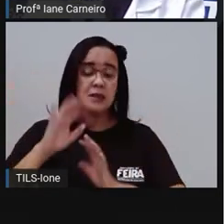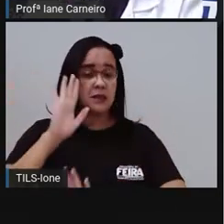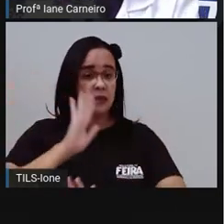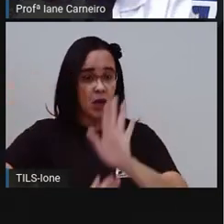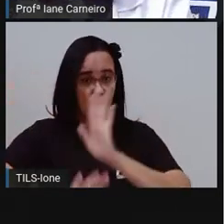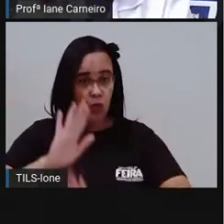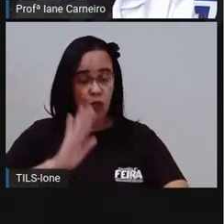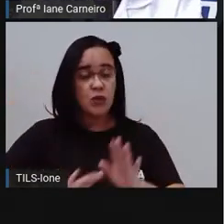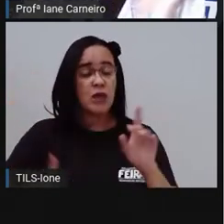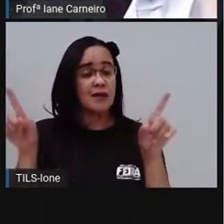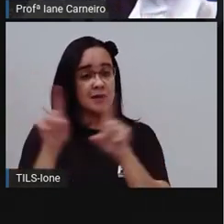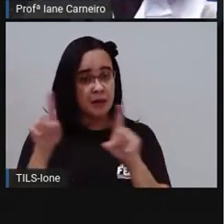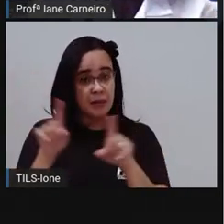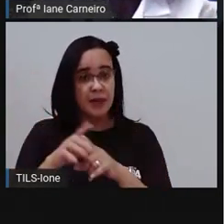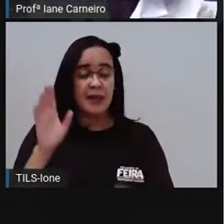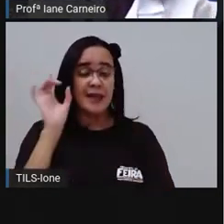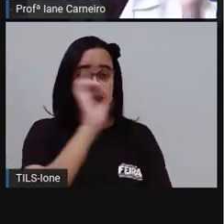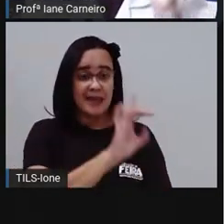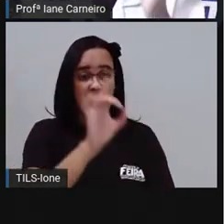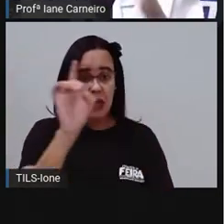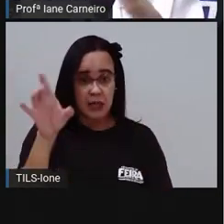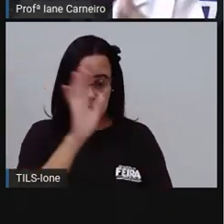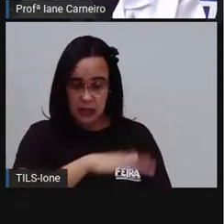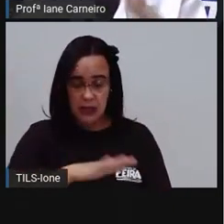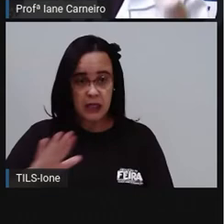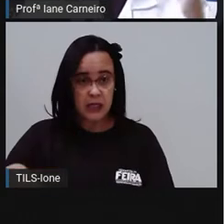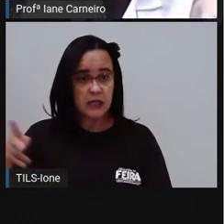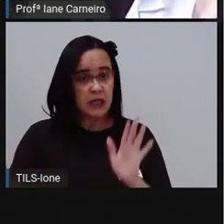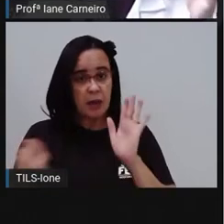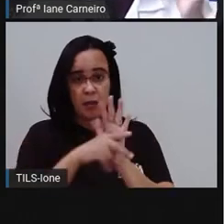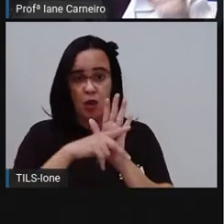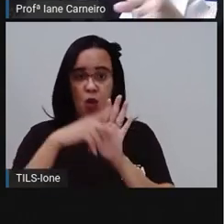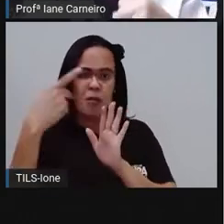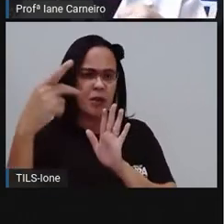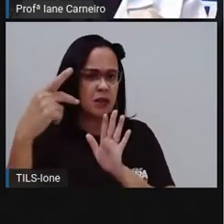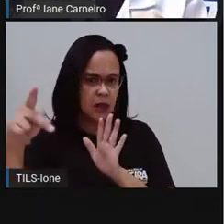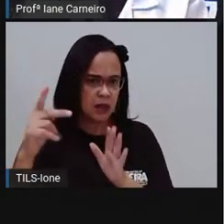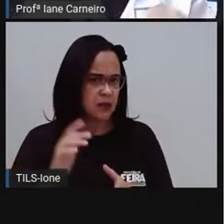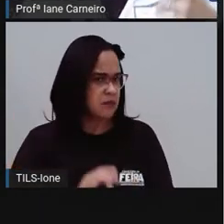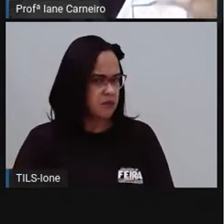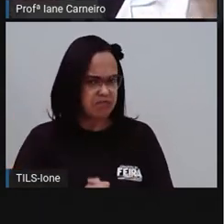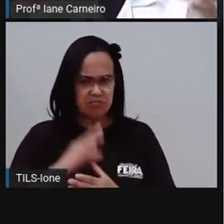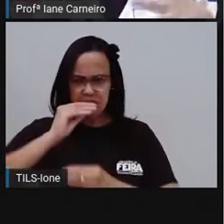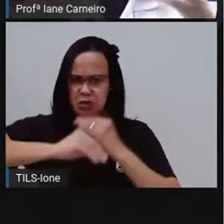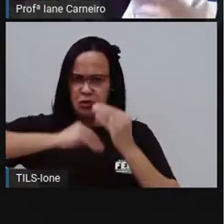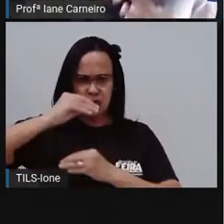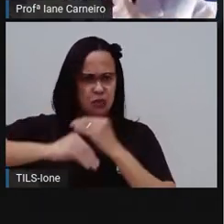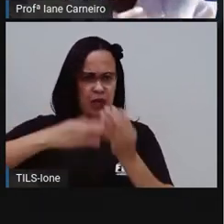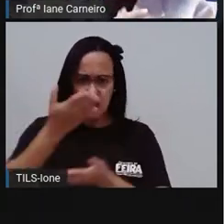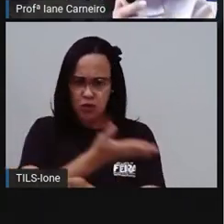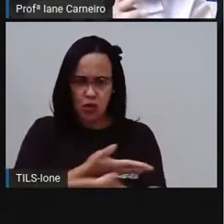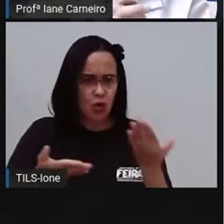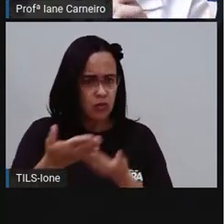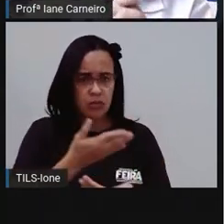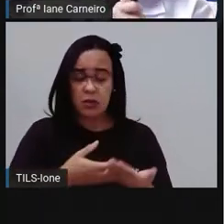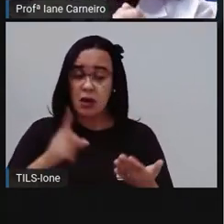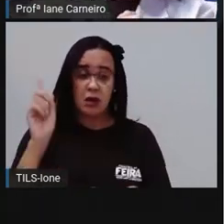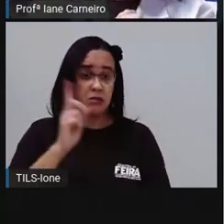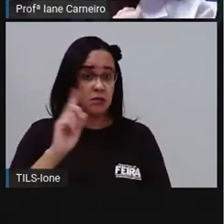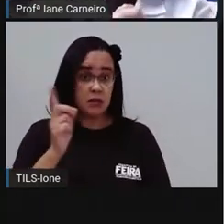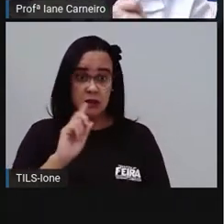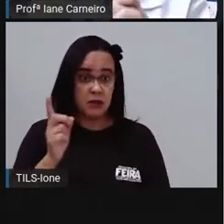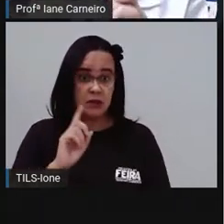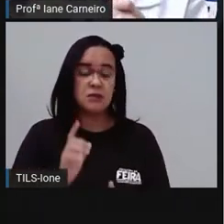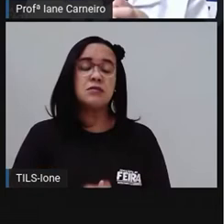sua. Então, recomendado, assim como a máscara, né? O recomendado é que coloque nome nas calcinhas. Então, geralmente, quando vocês estudavam